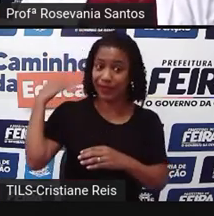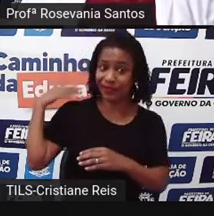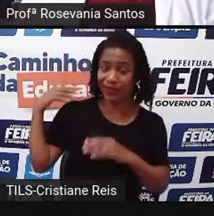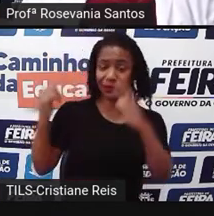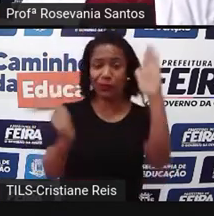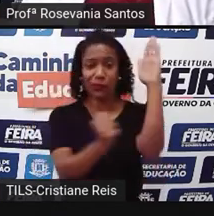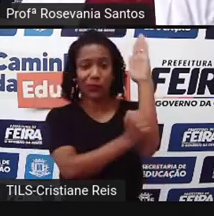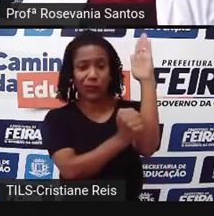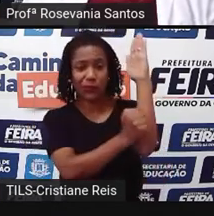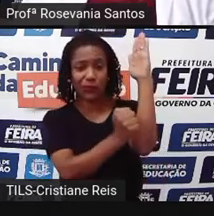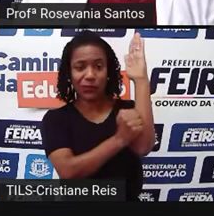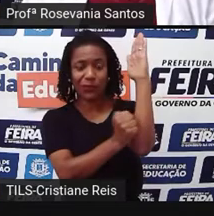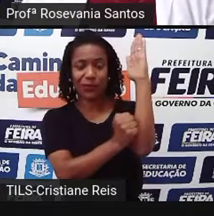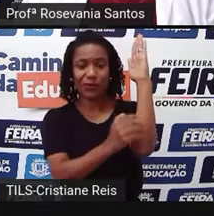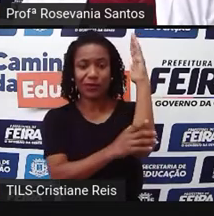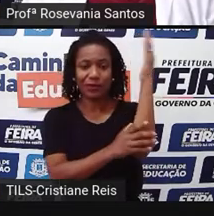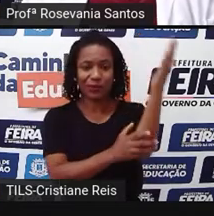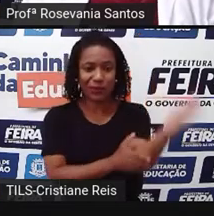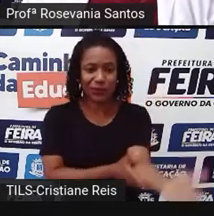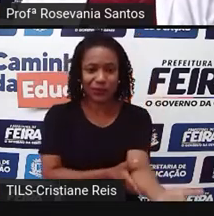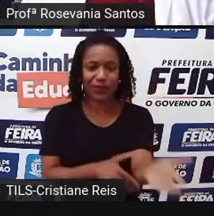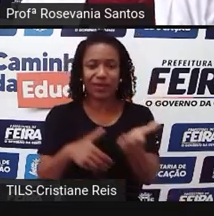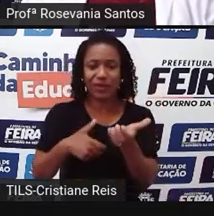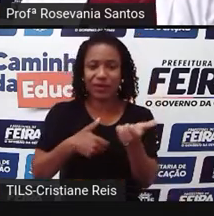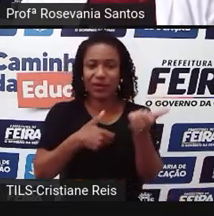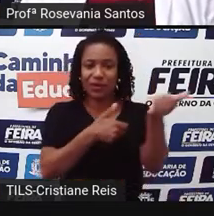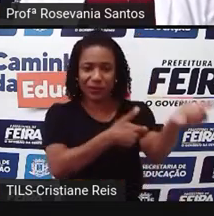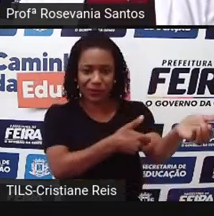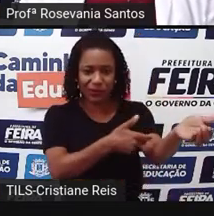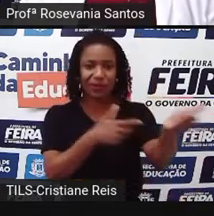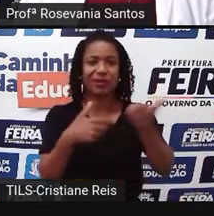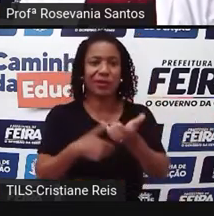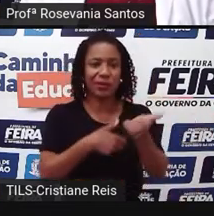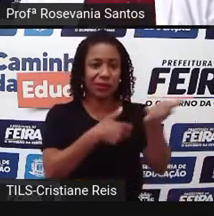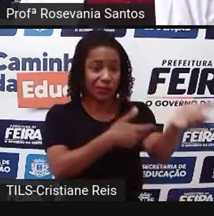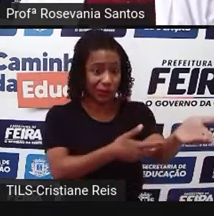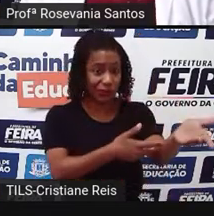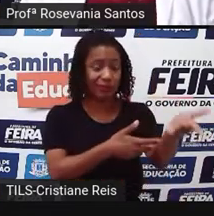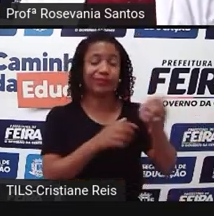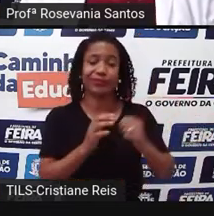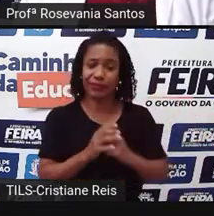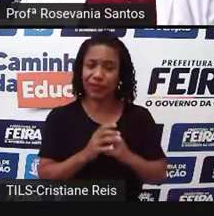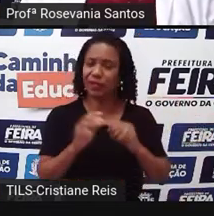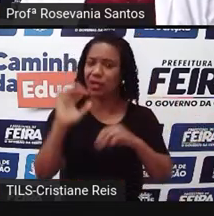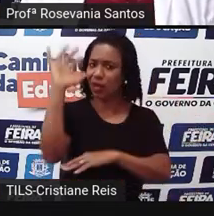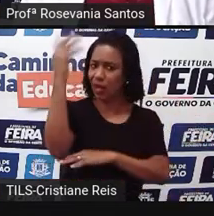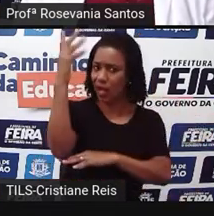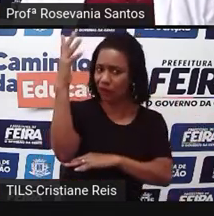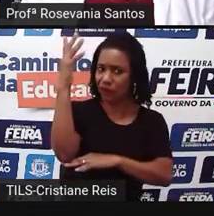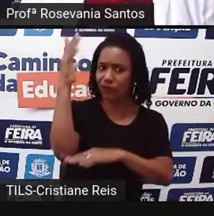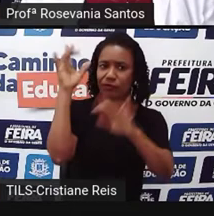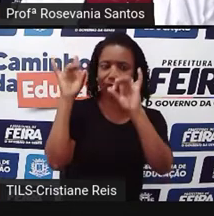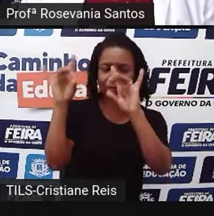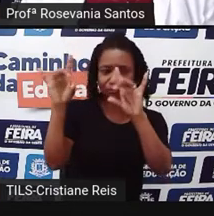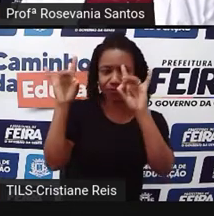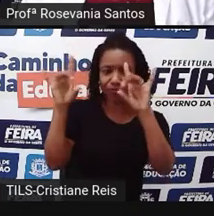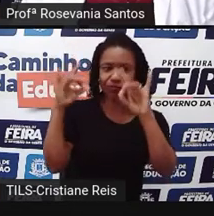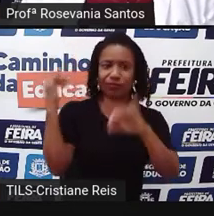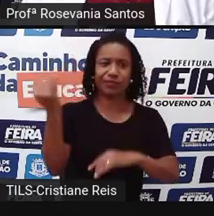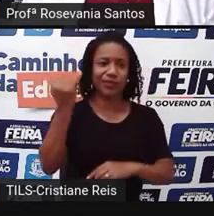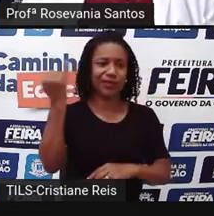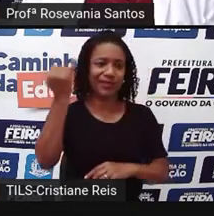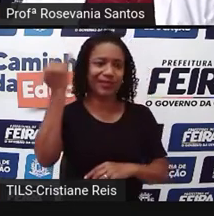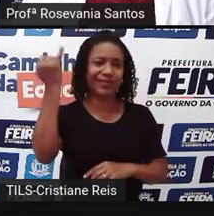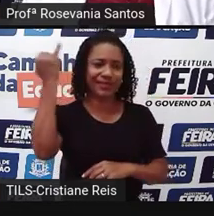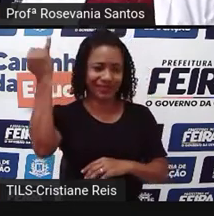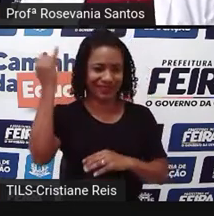tinha várias, vamos dizer assim, árvores nobres, e ela está no litoral. O fato de ela estar no litoral, a gente